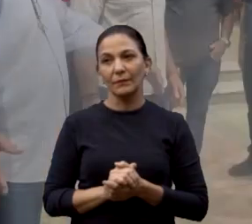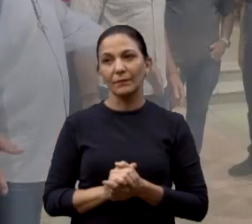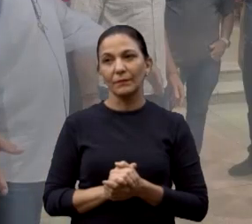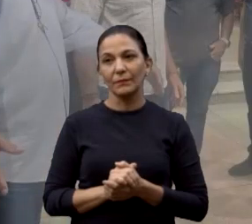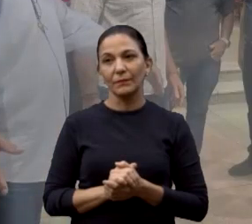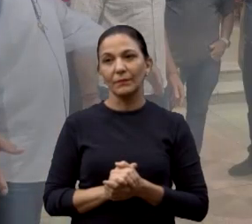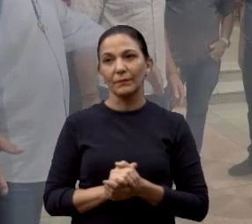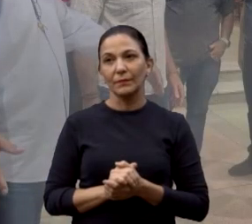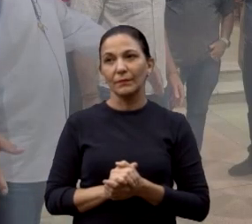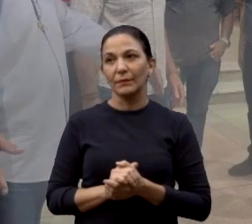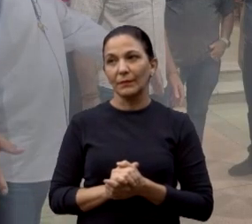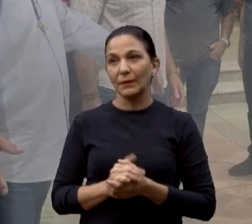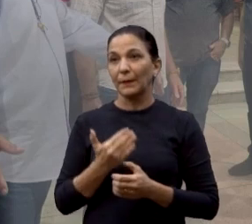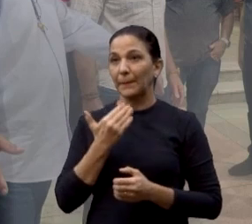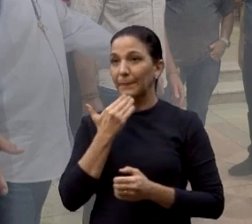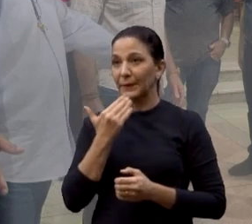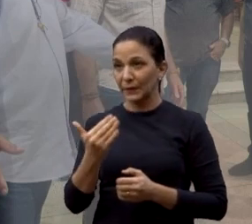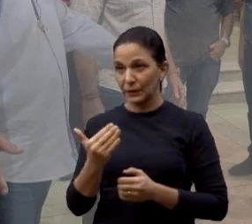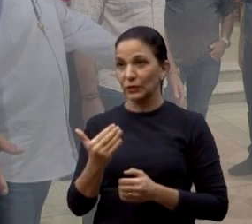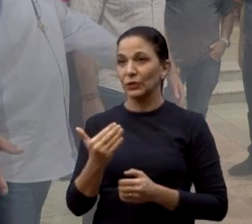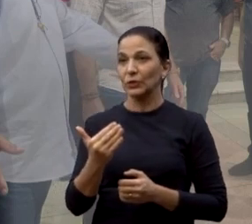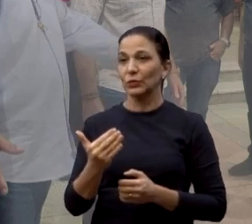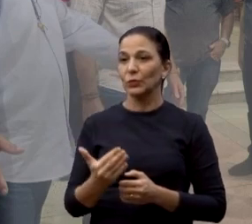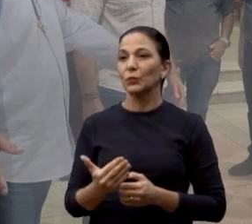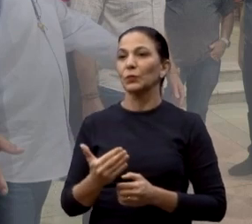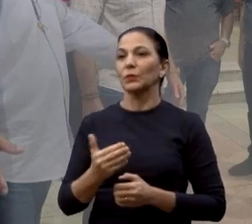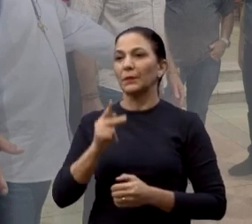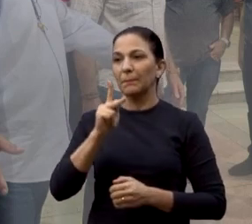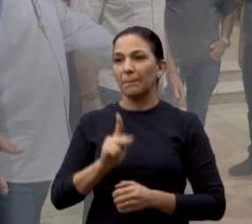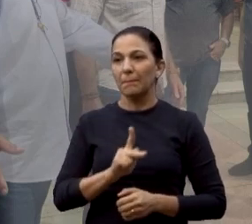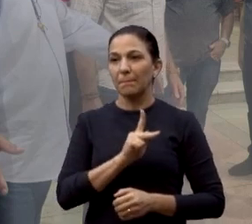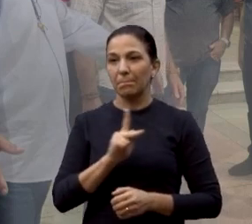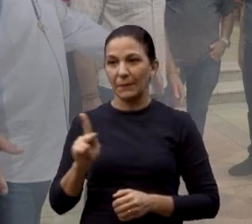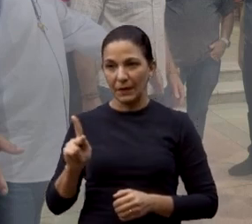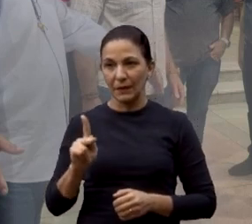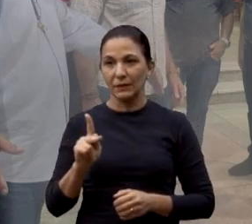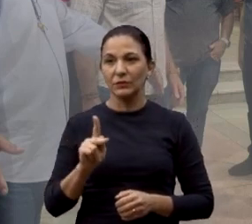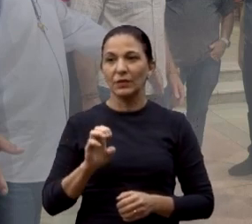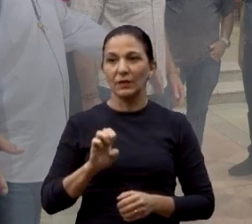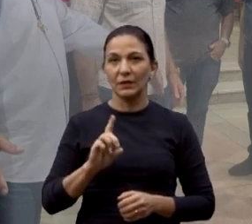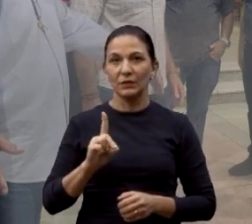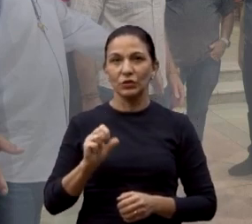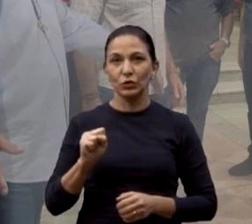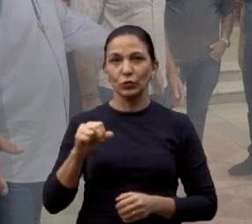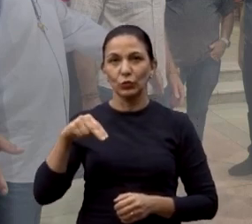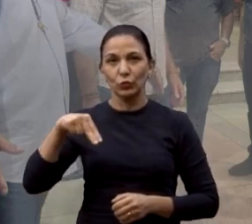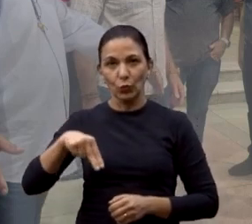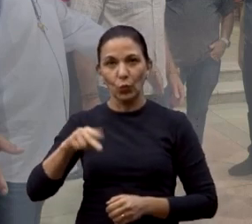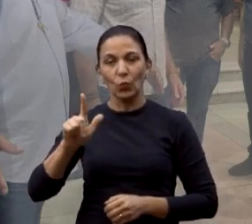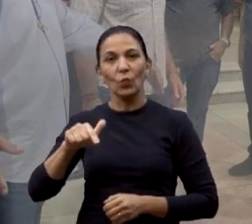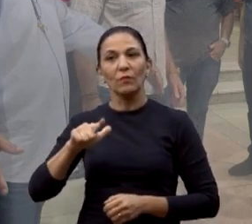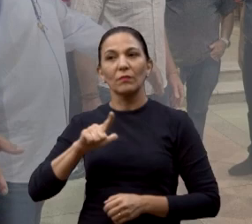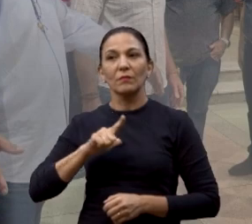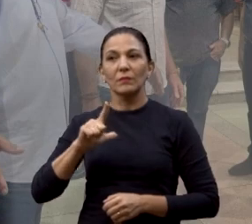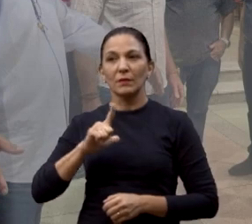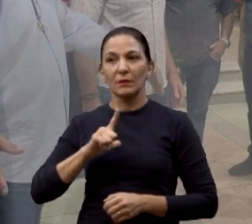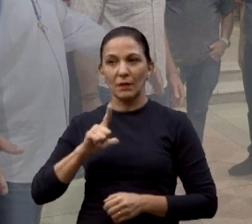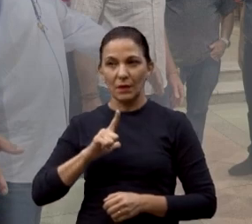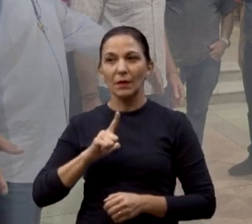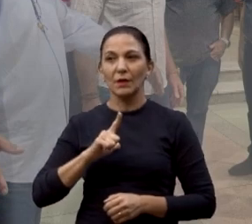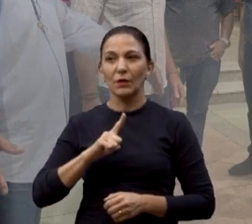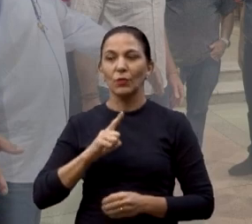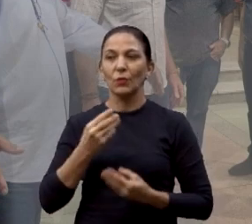do CAEPS, do Padre Edson, o que vem acontecendo lá. Estava aquela